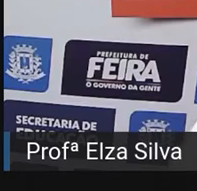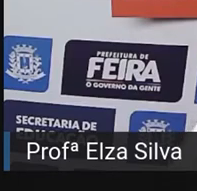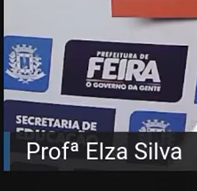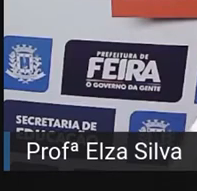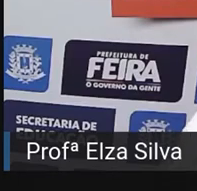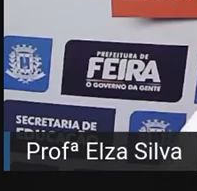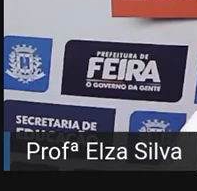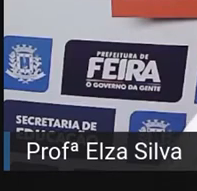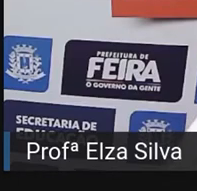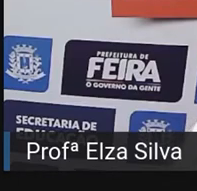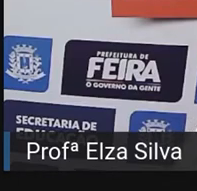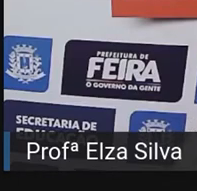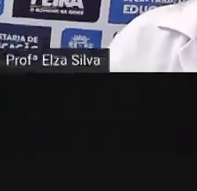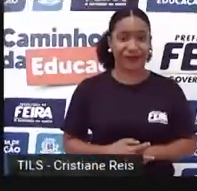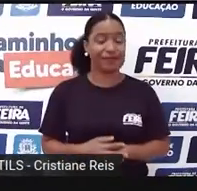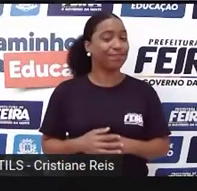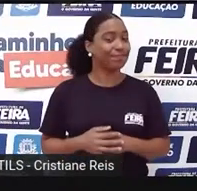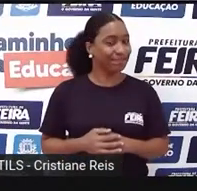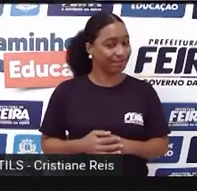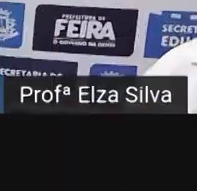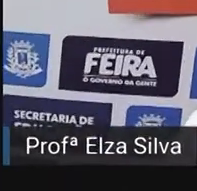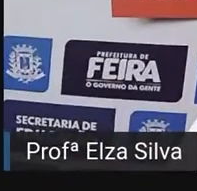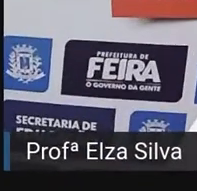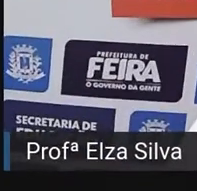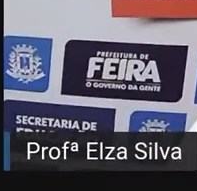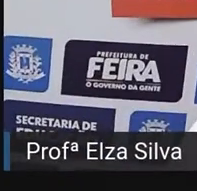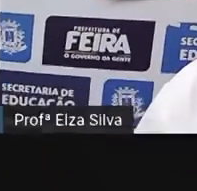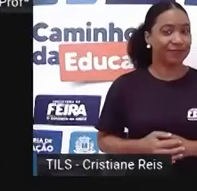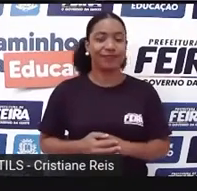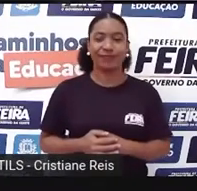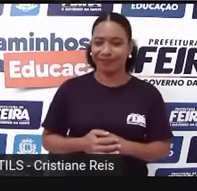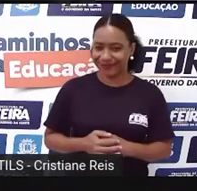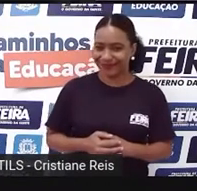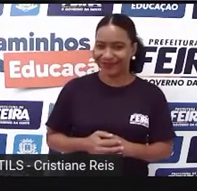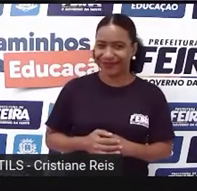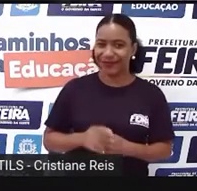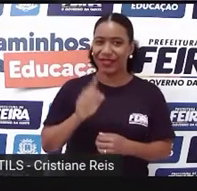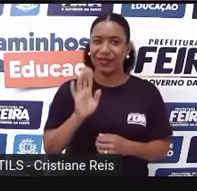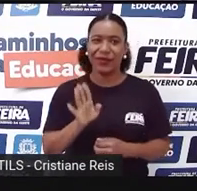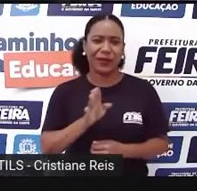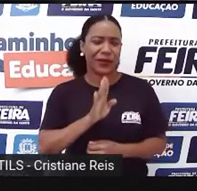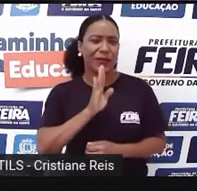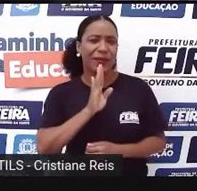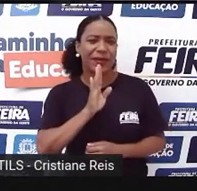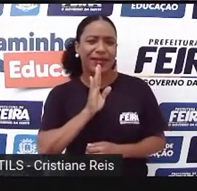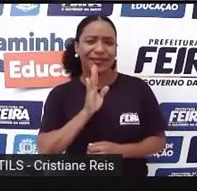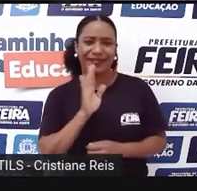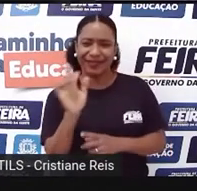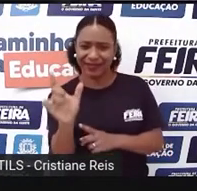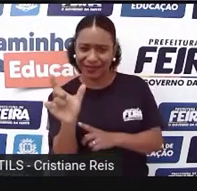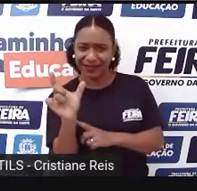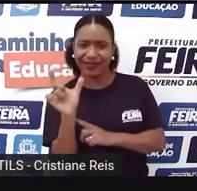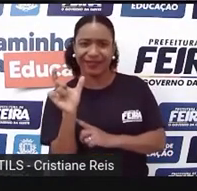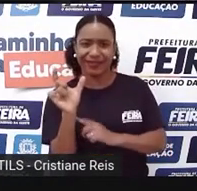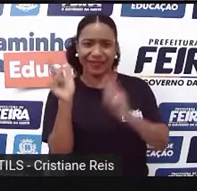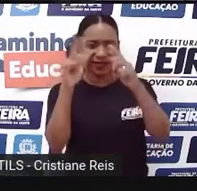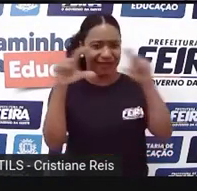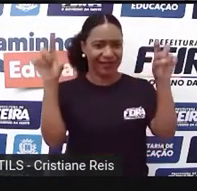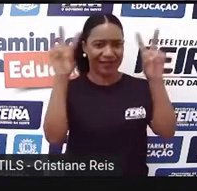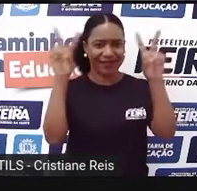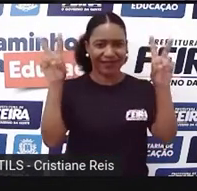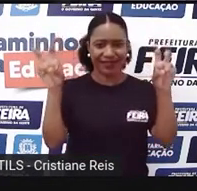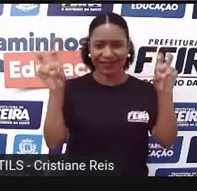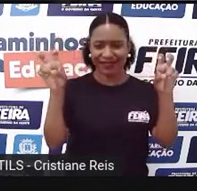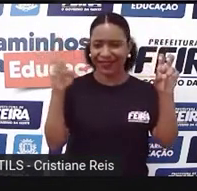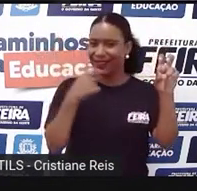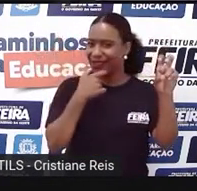Once upon a time. Vocês já ouviram essa expressão em algum lugar? Once upon a